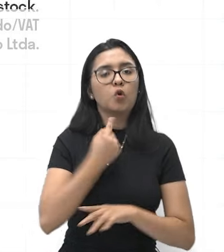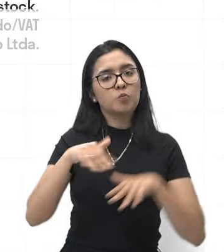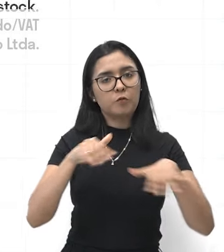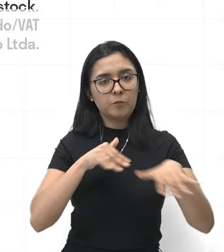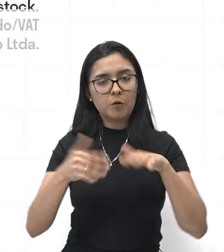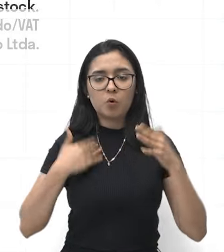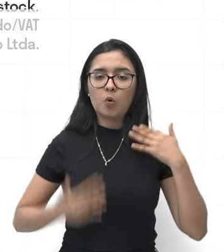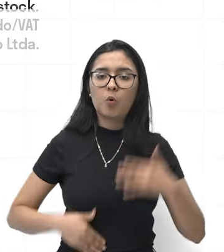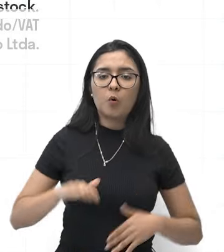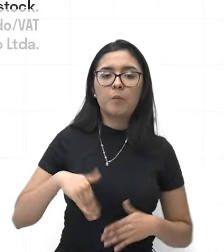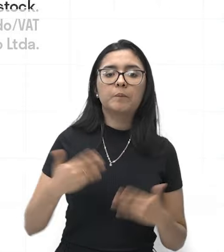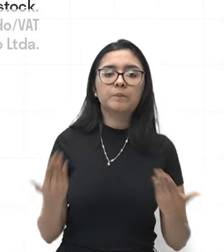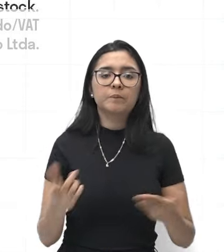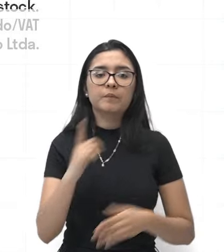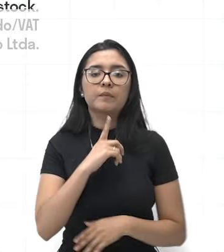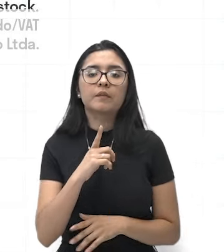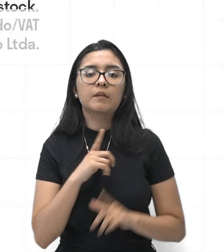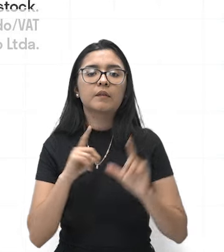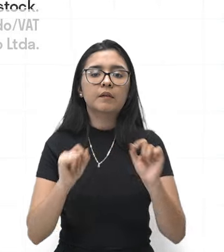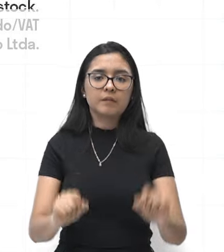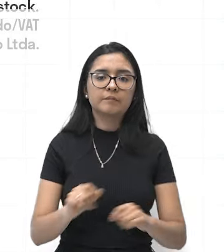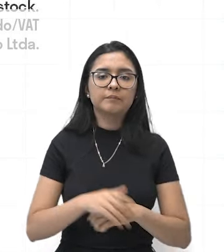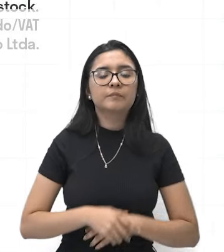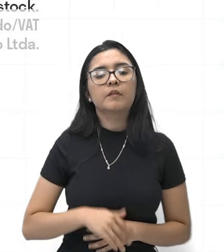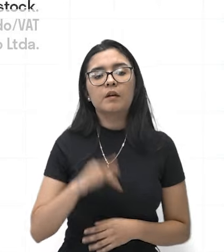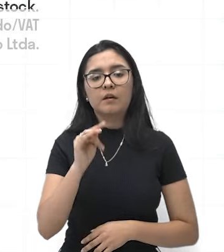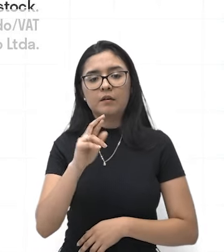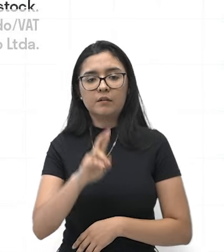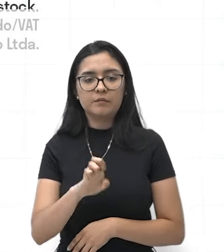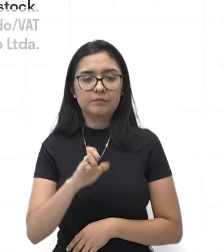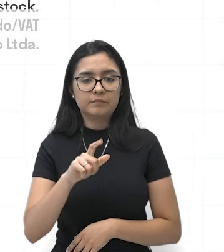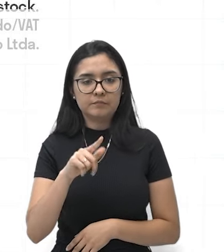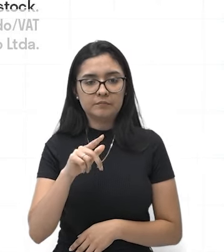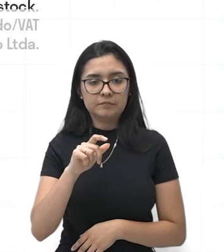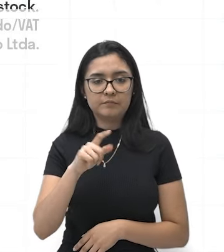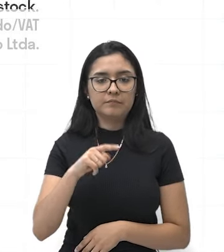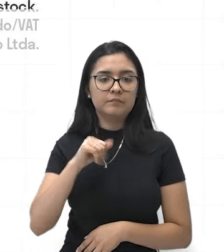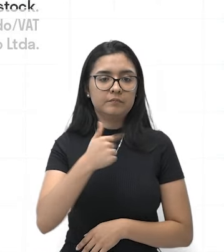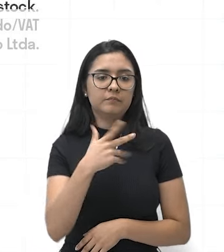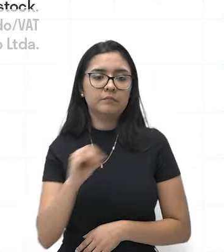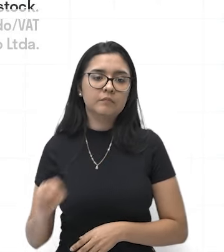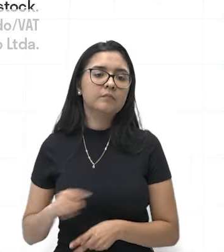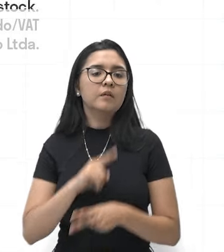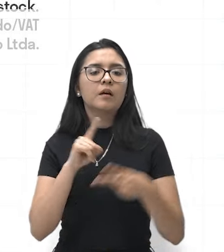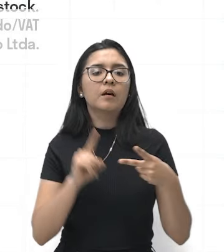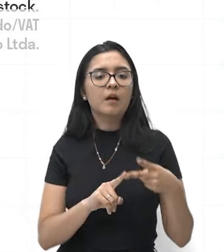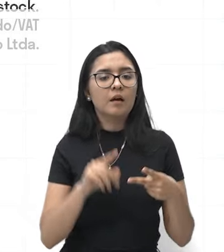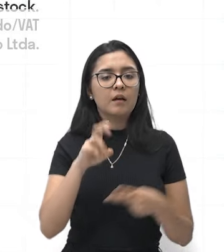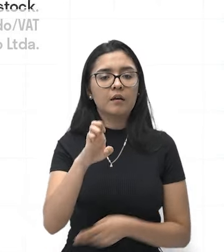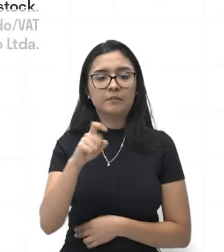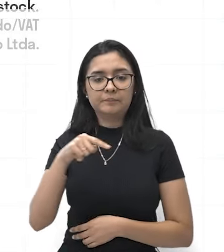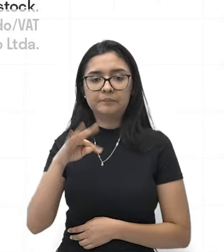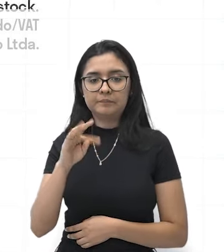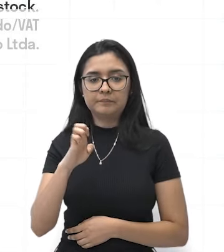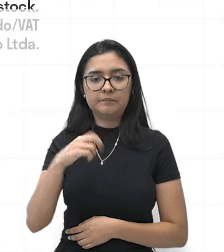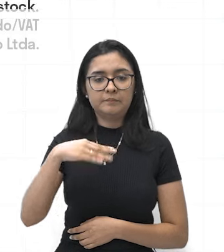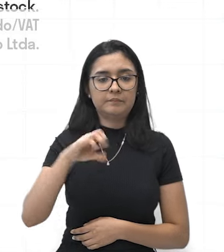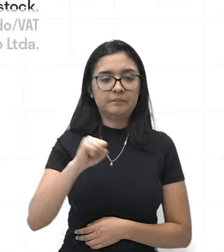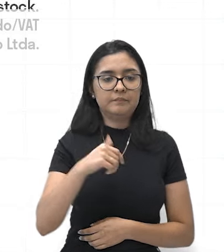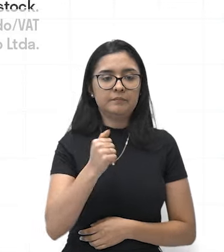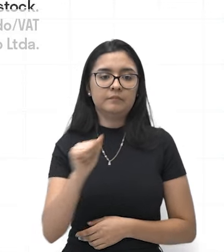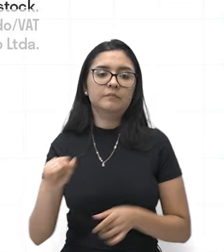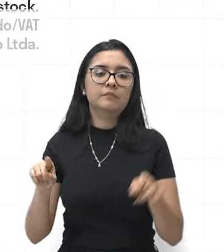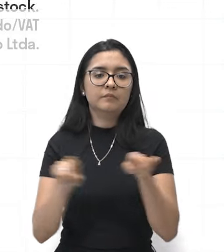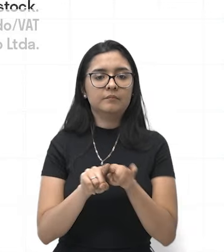movimentos, que são a flexão, a extensão, a abdução, adução, rotação